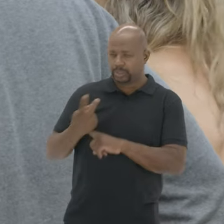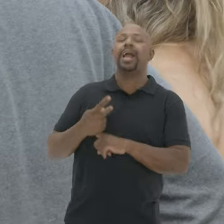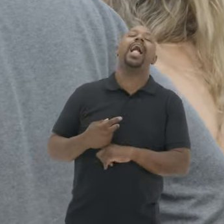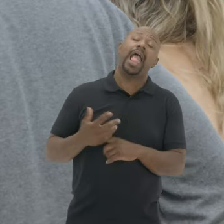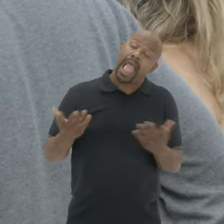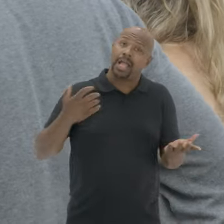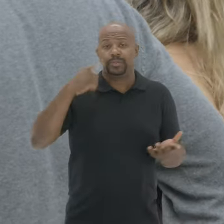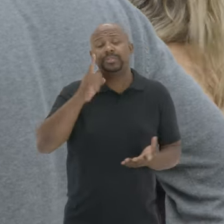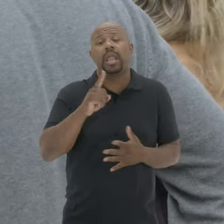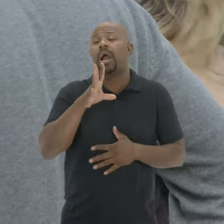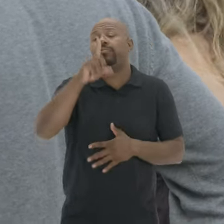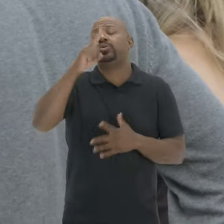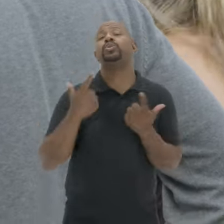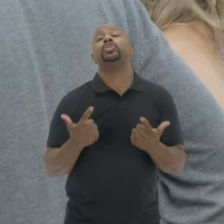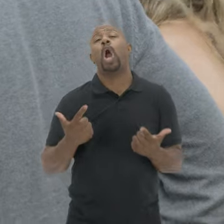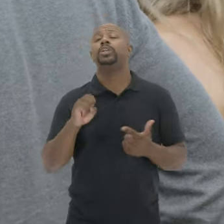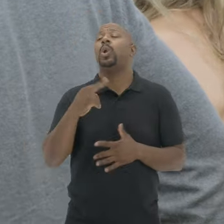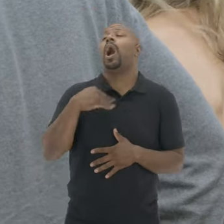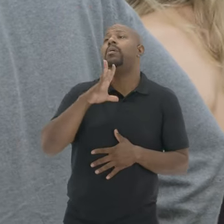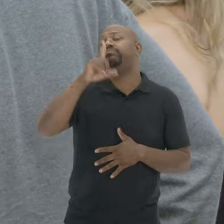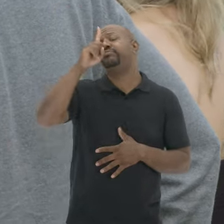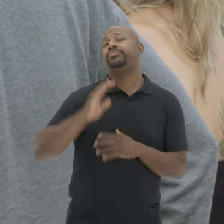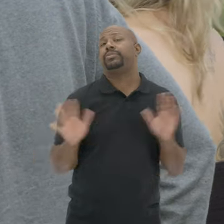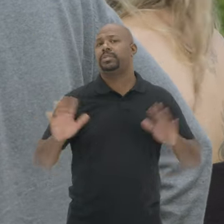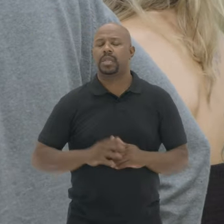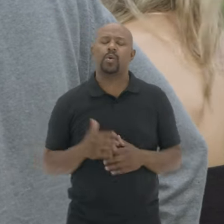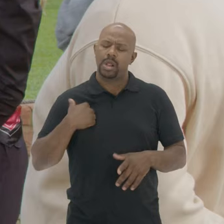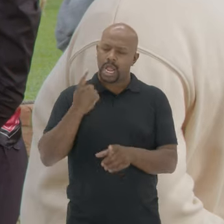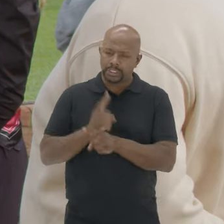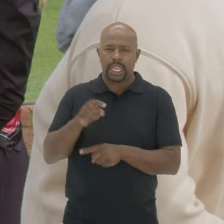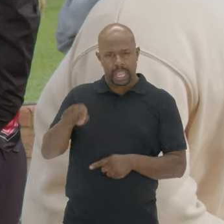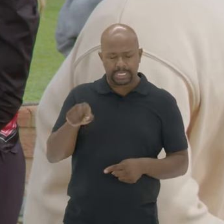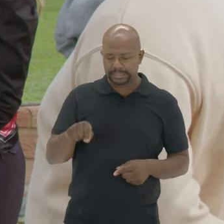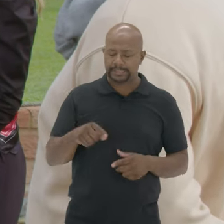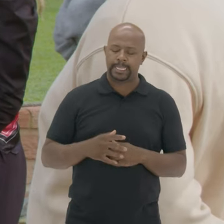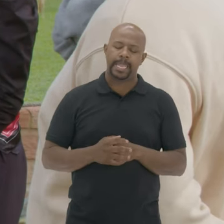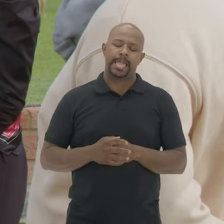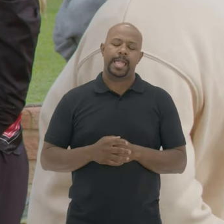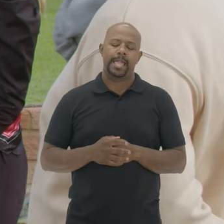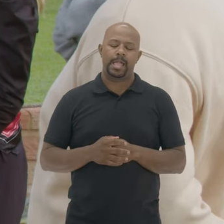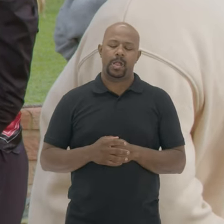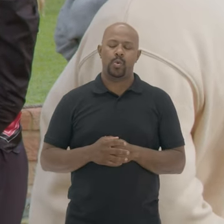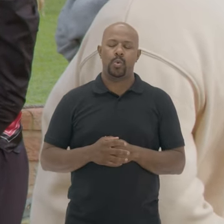que escolhem Você vai ter que achar isso por sorte ou por acaso Quando eu achei esse aqui